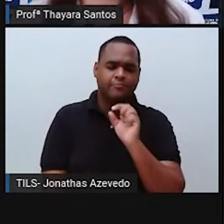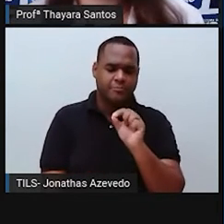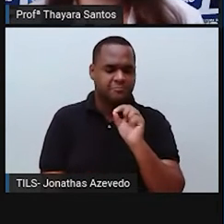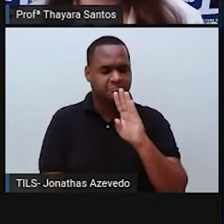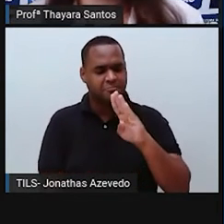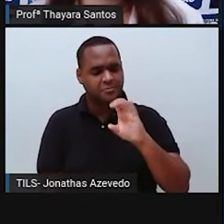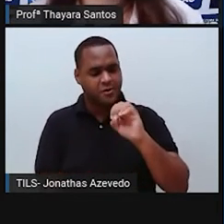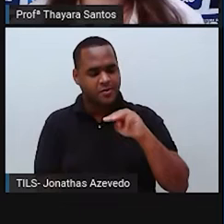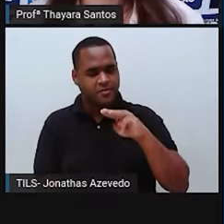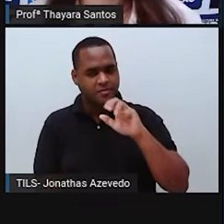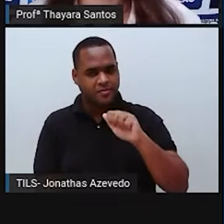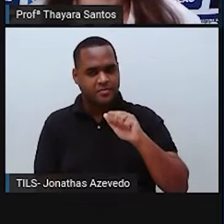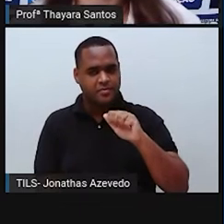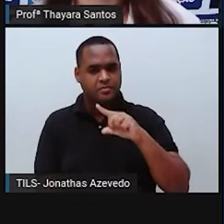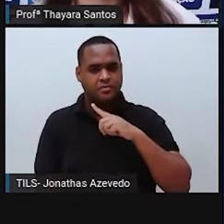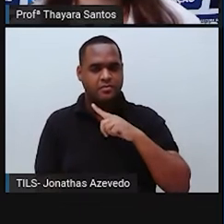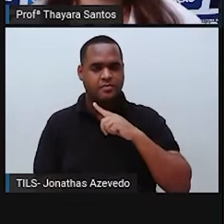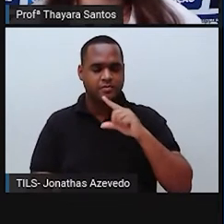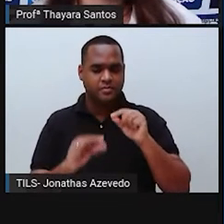um bioma?